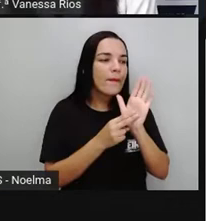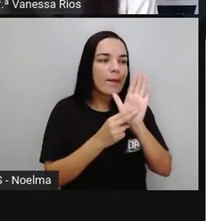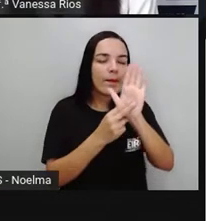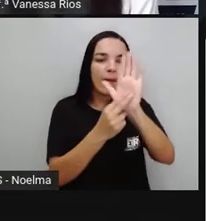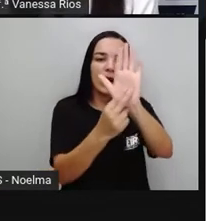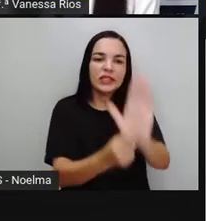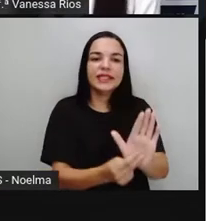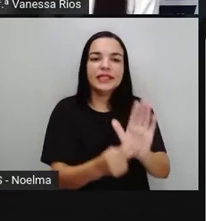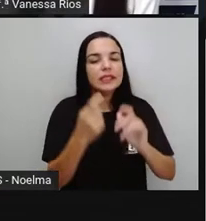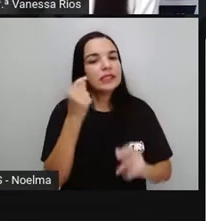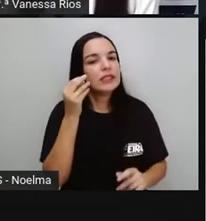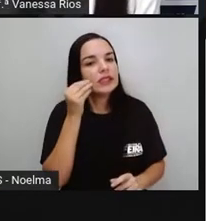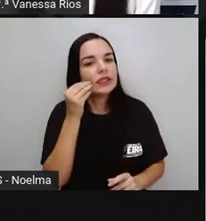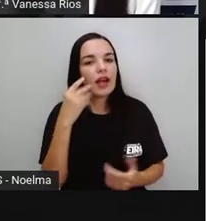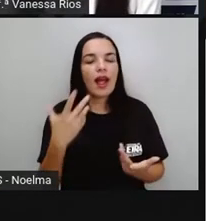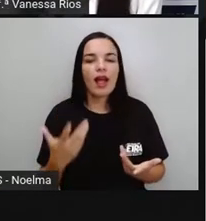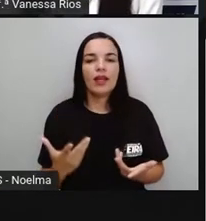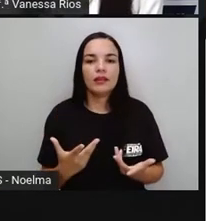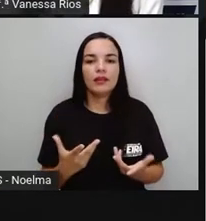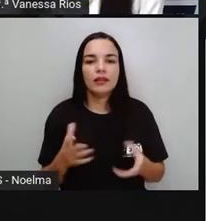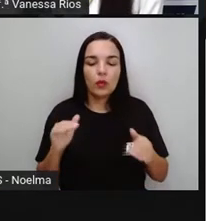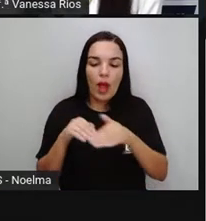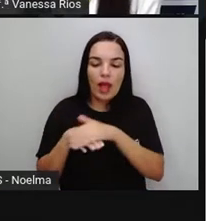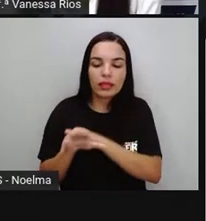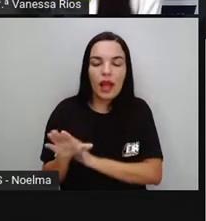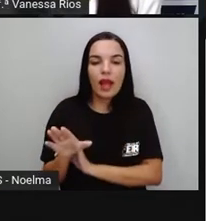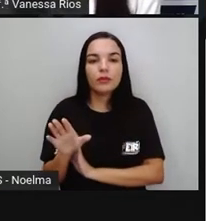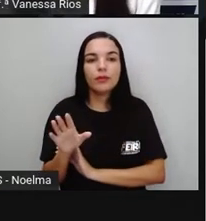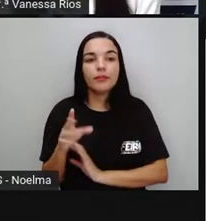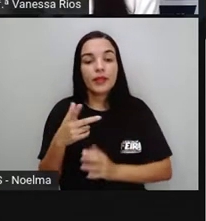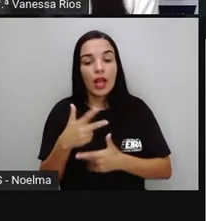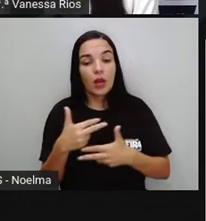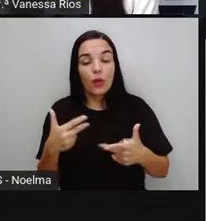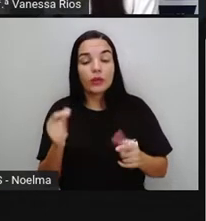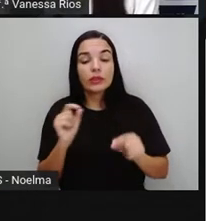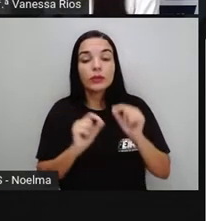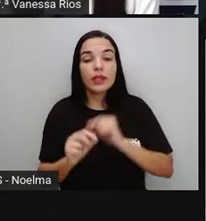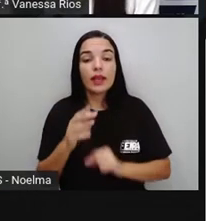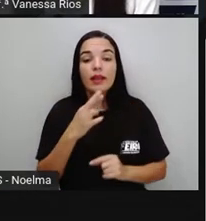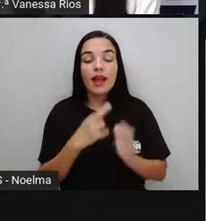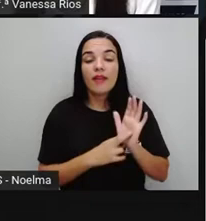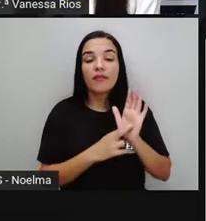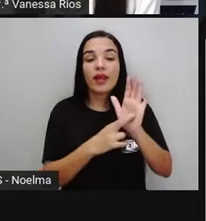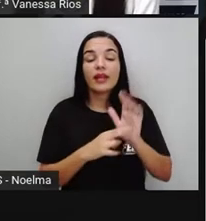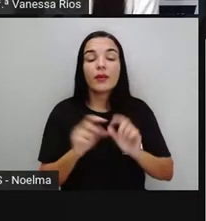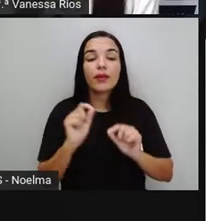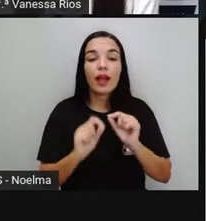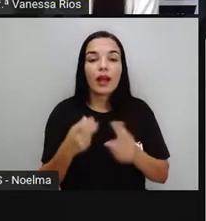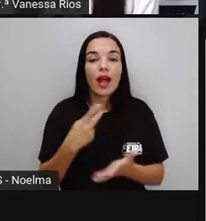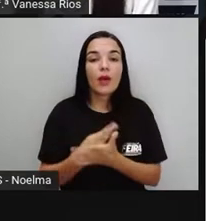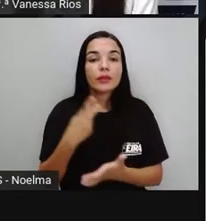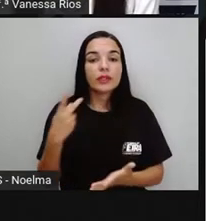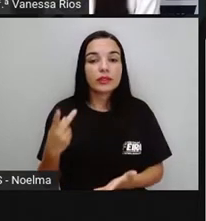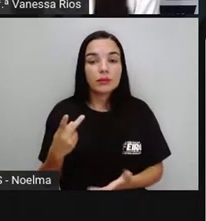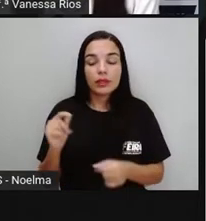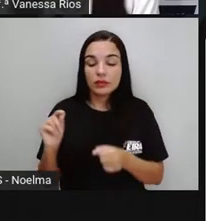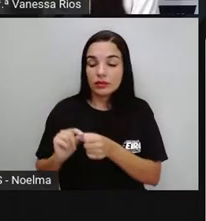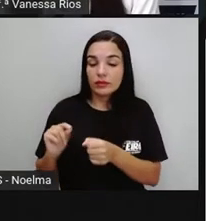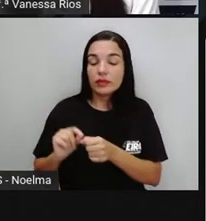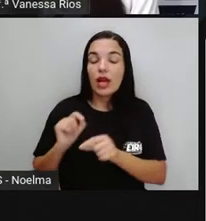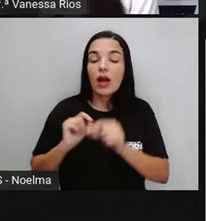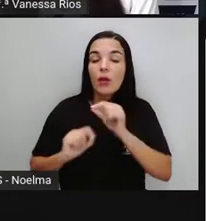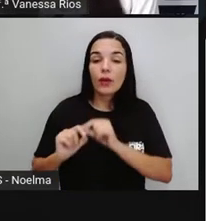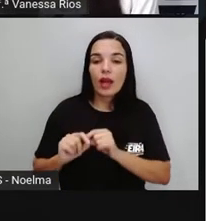expressado, aquilo que está sendo armazenado, se refere aí a acontecimentos e fatos que